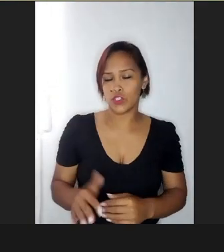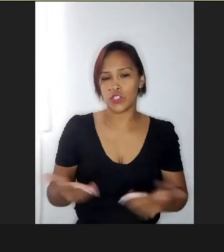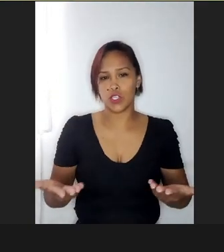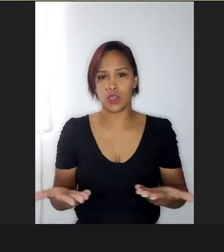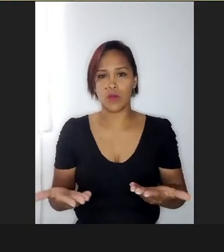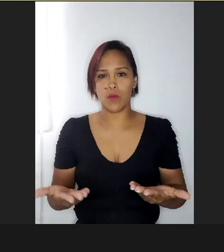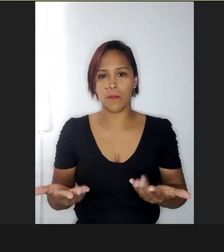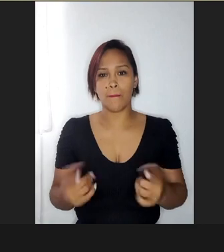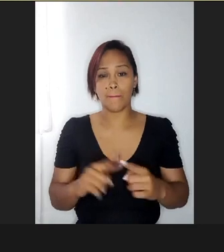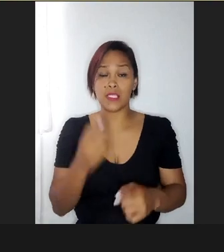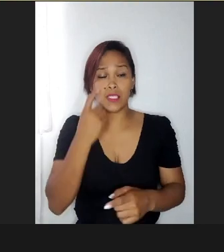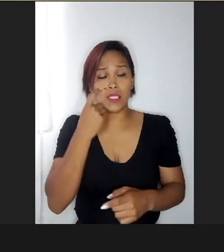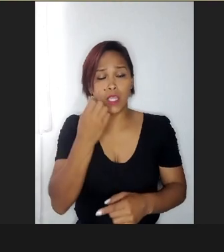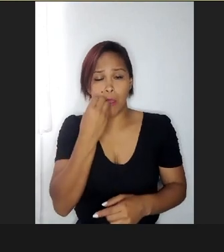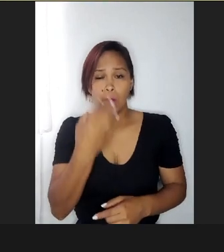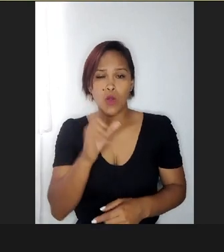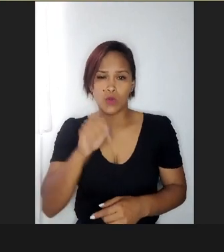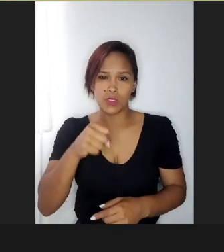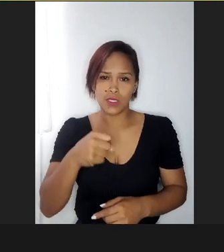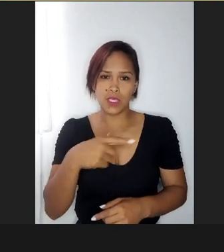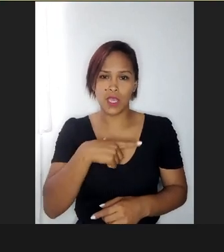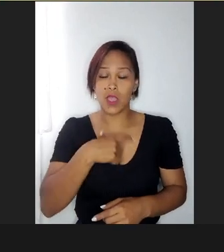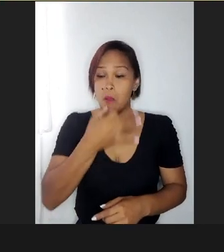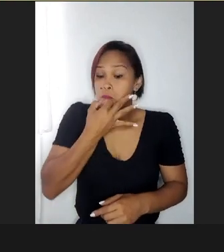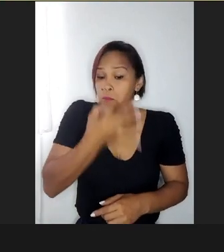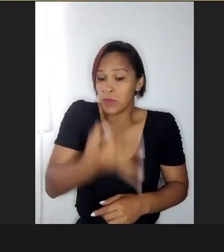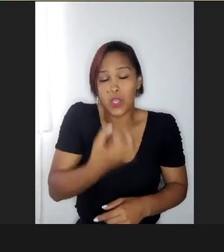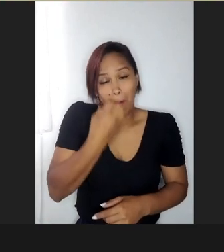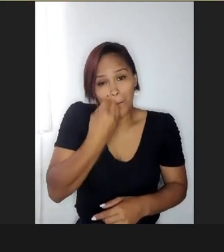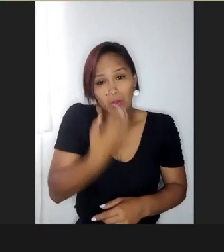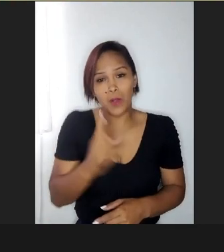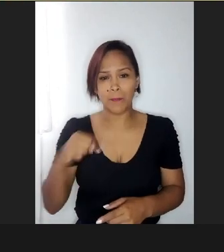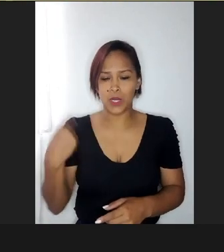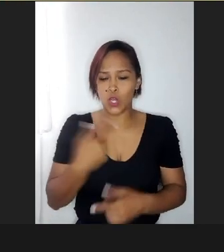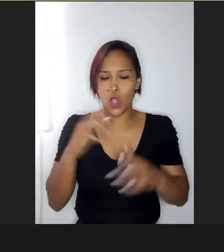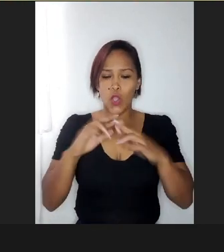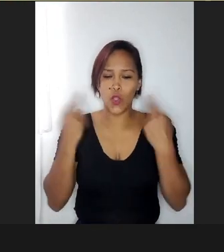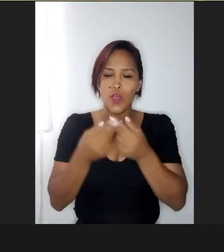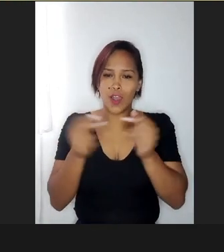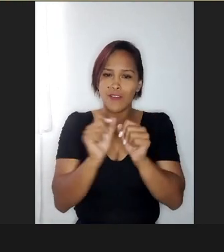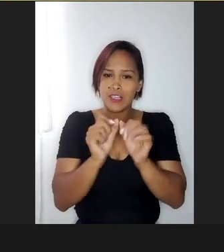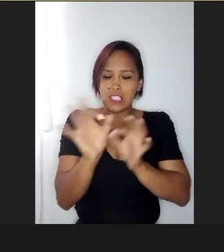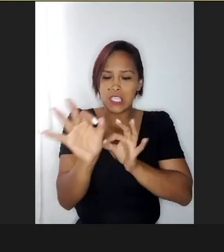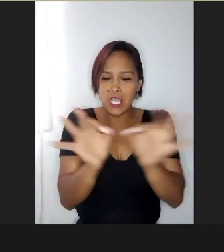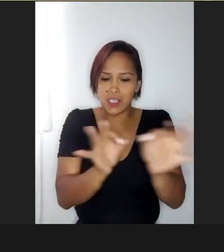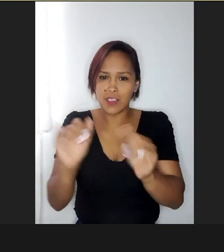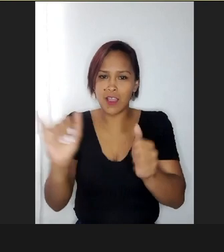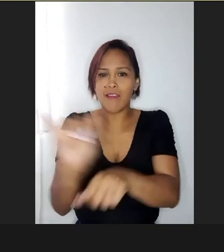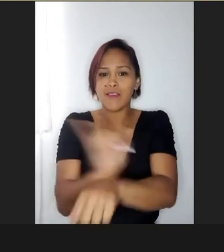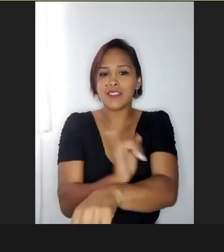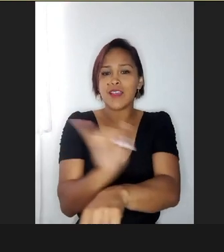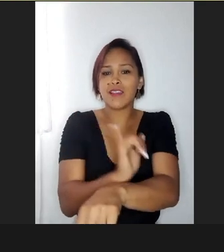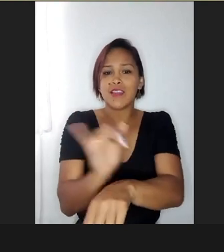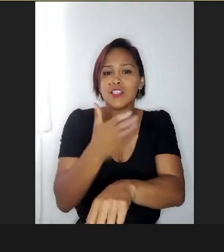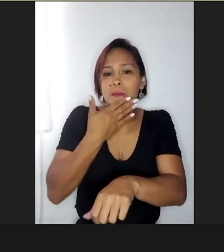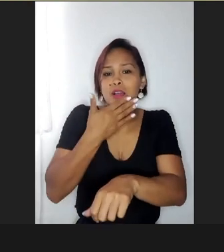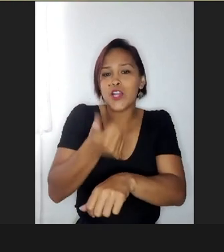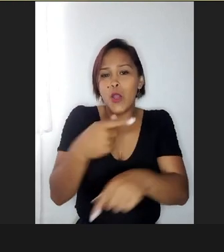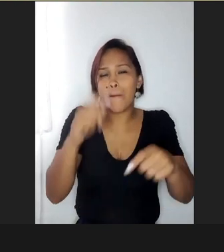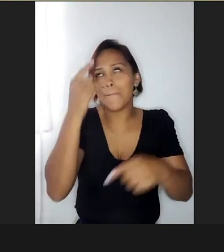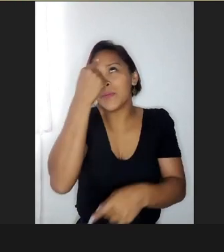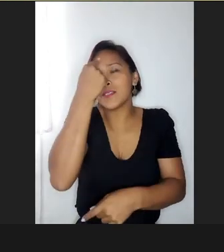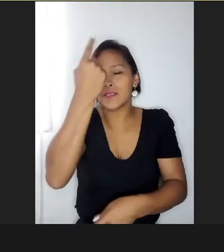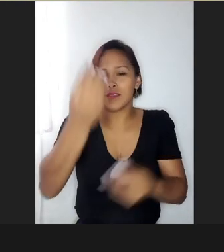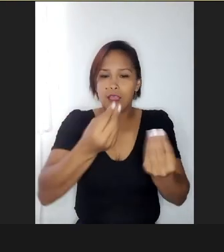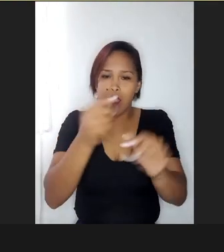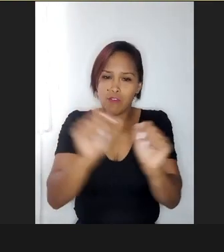seria interessante, sim, viu, uma ótima dica aí, pra gente, falar com a Juliana aí, pra gente pensar sobre isso, e fazer uma